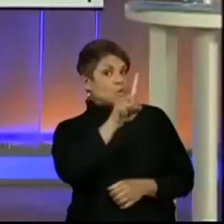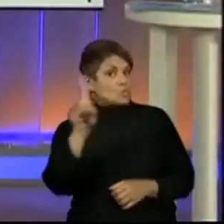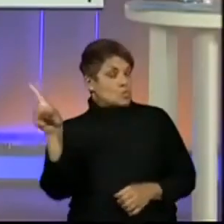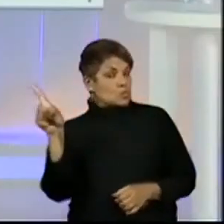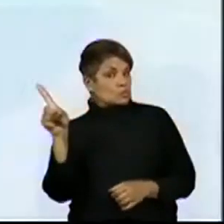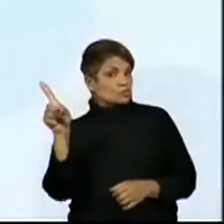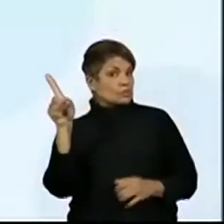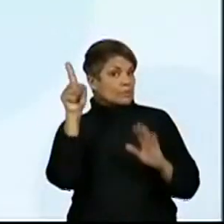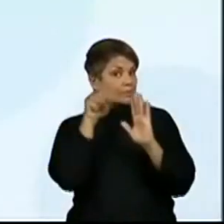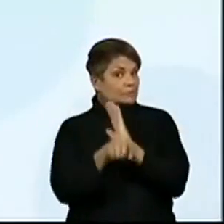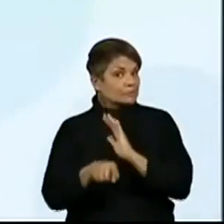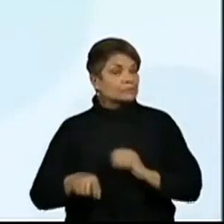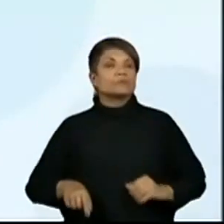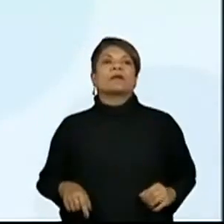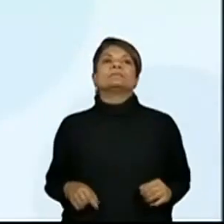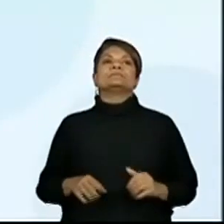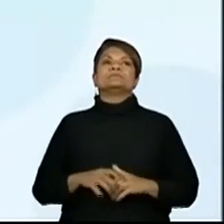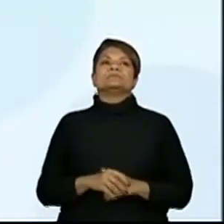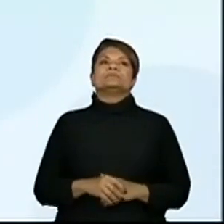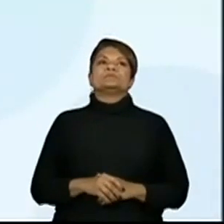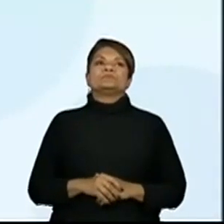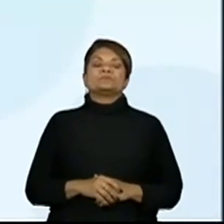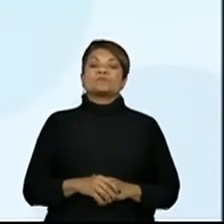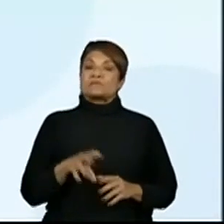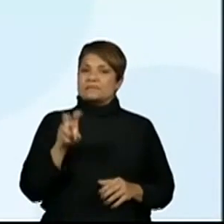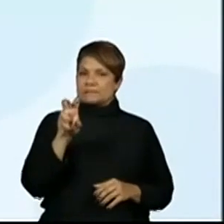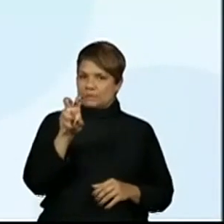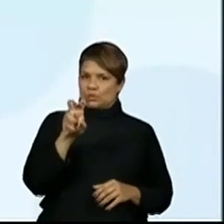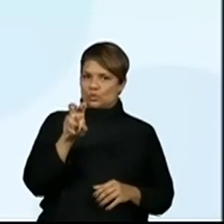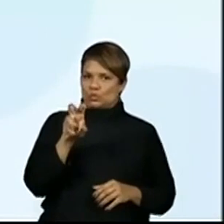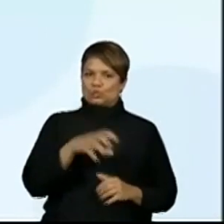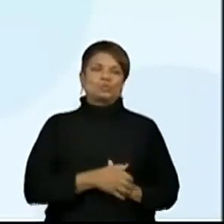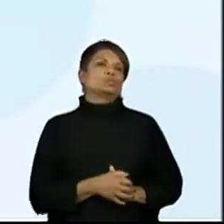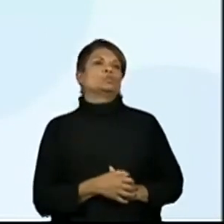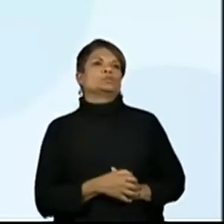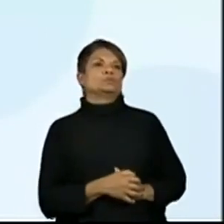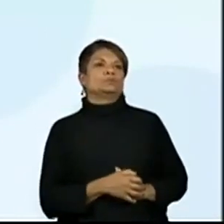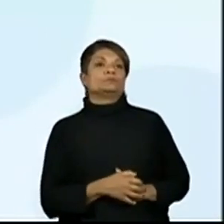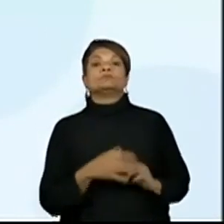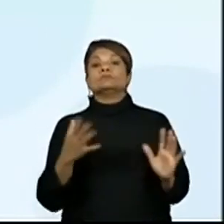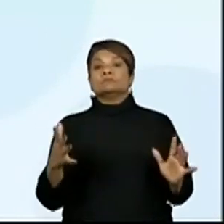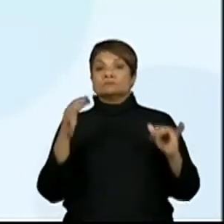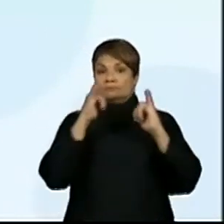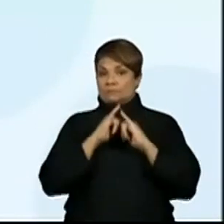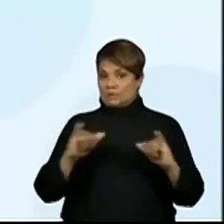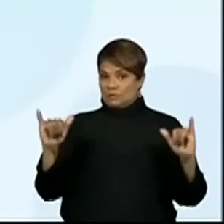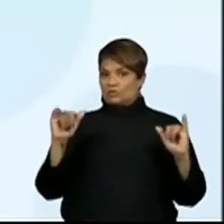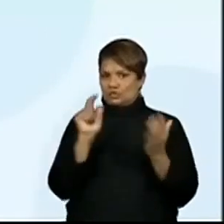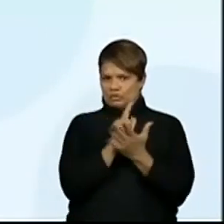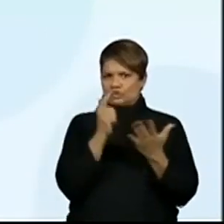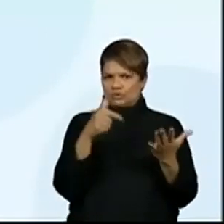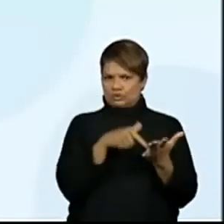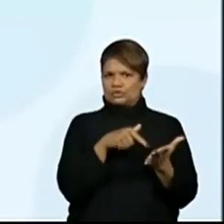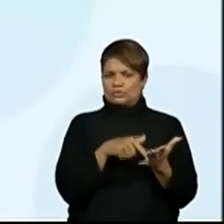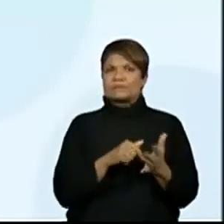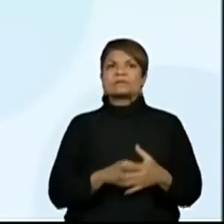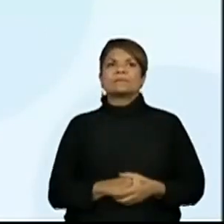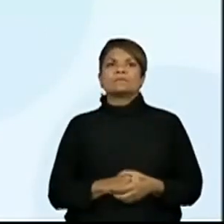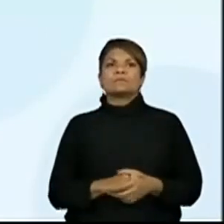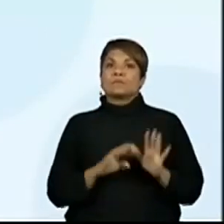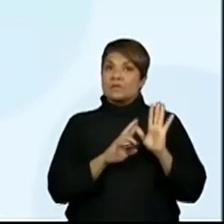questão. Cinco. Na notícia, a